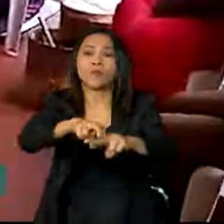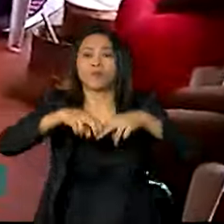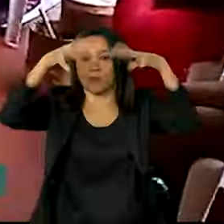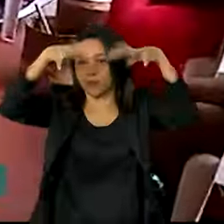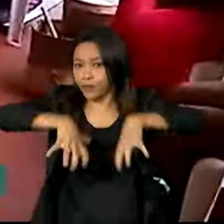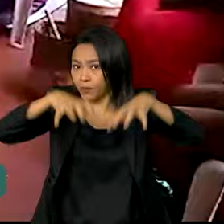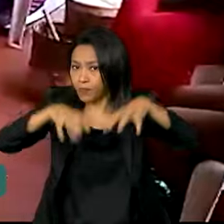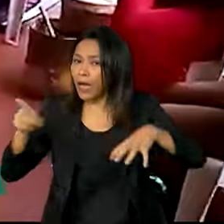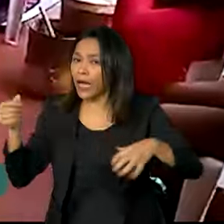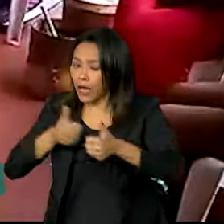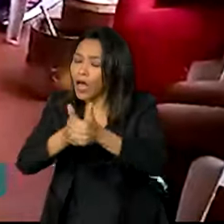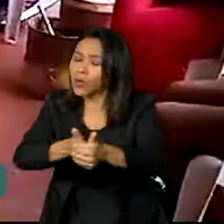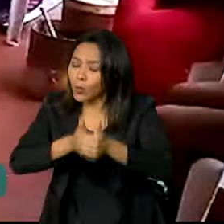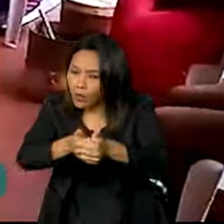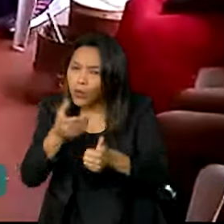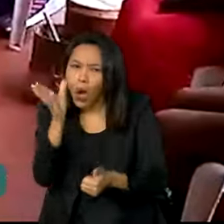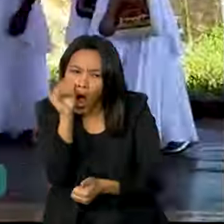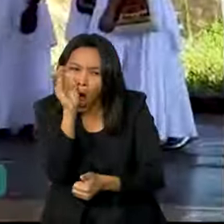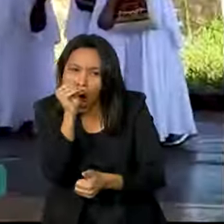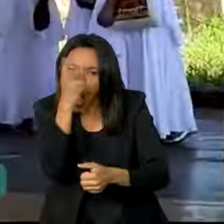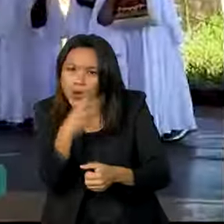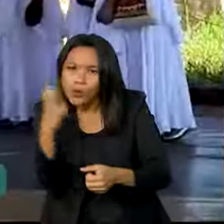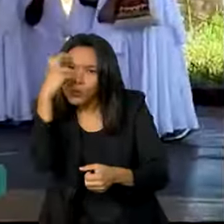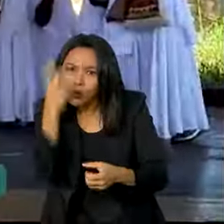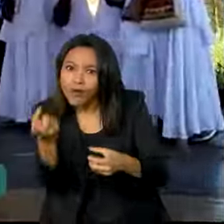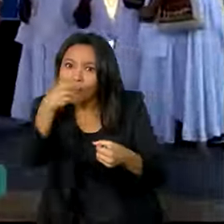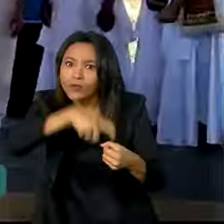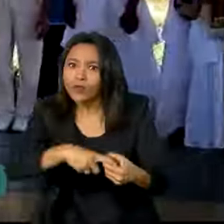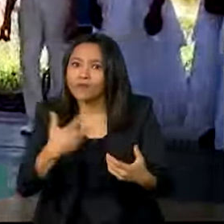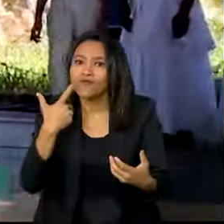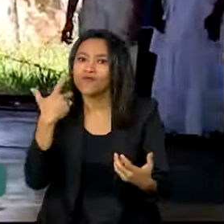também presenciou a cultura sendo reconstruída.